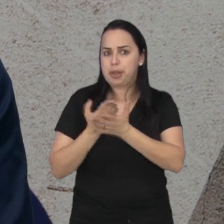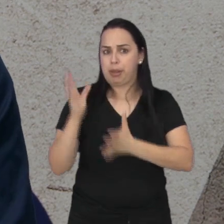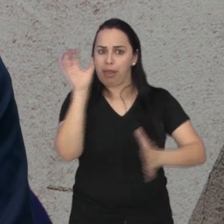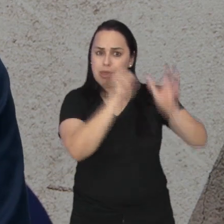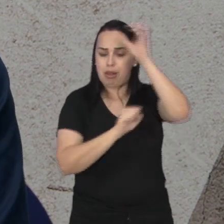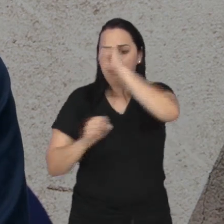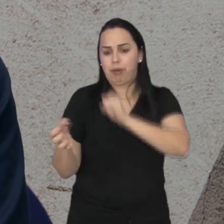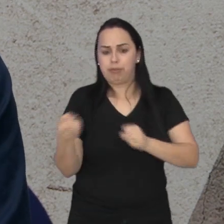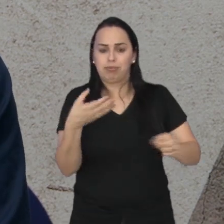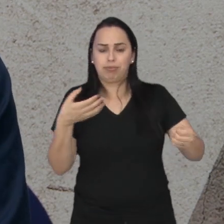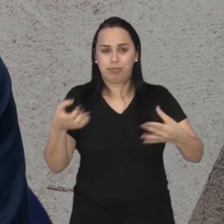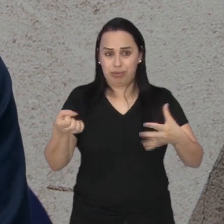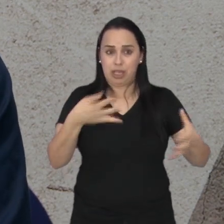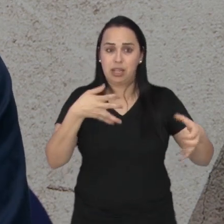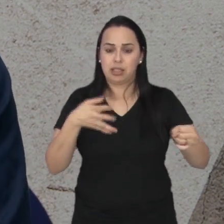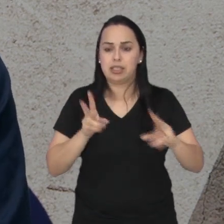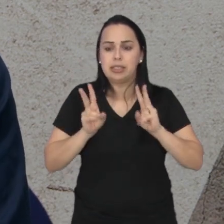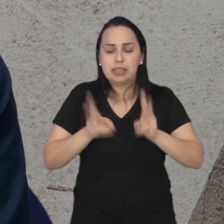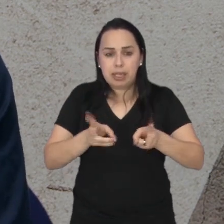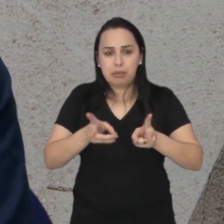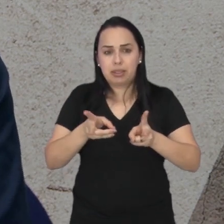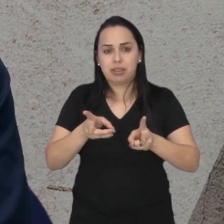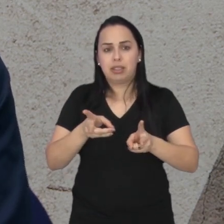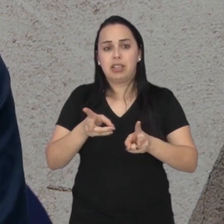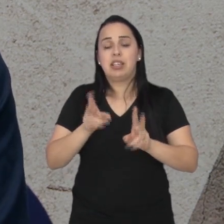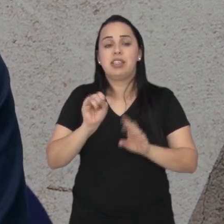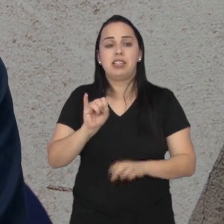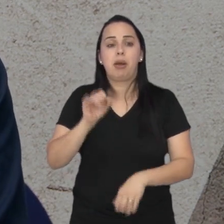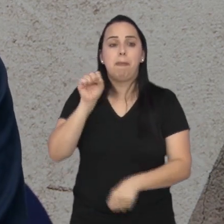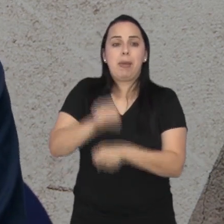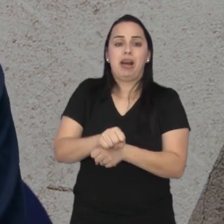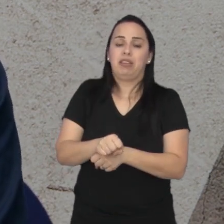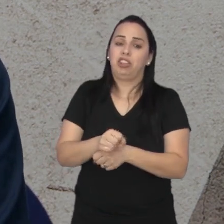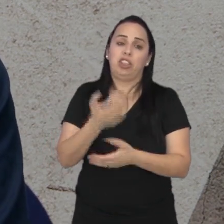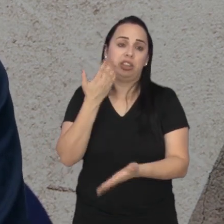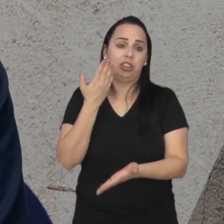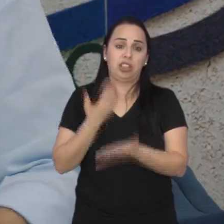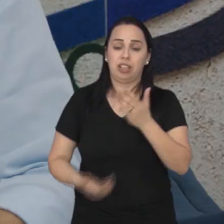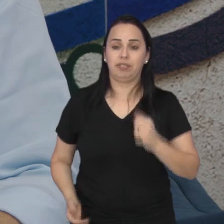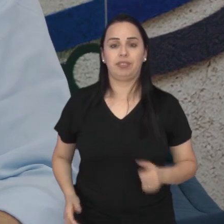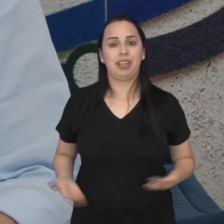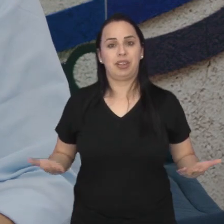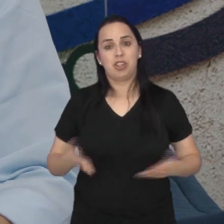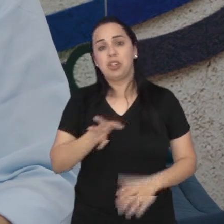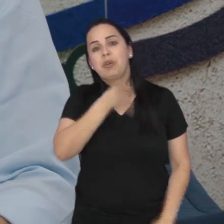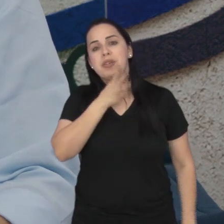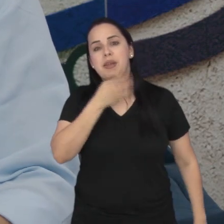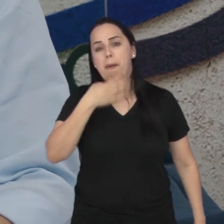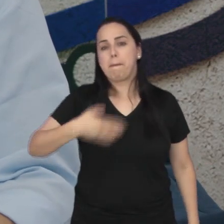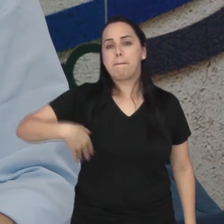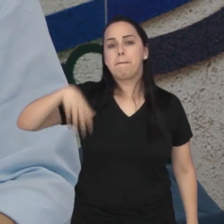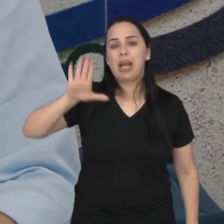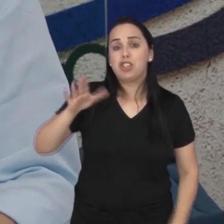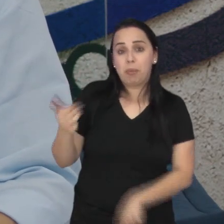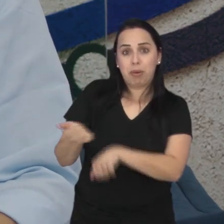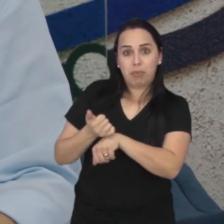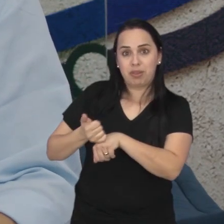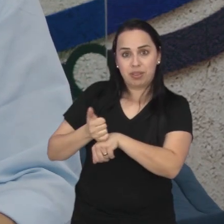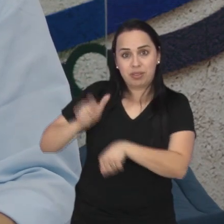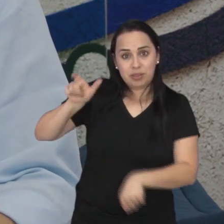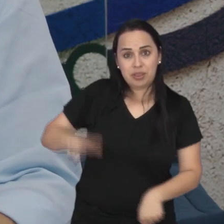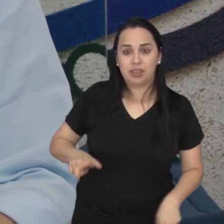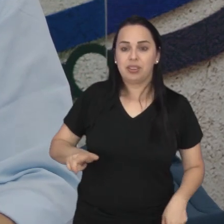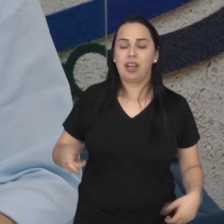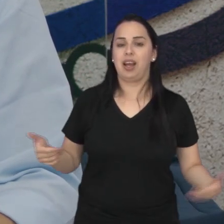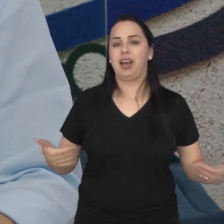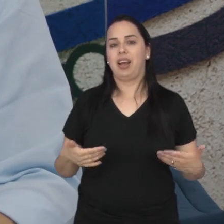atualizado com essas atualizações constantes, eu vou ficar para trás. Agora que a gente já conheceu um pouco mais sobre